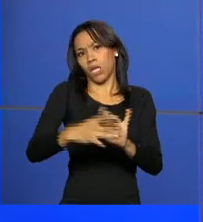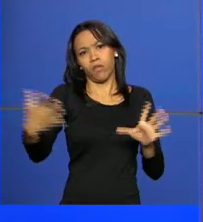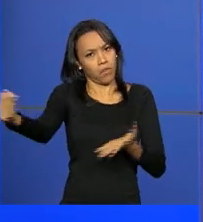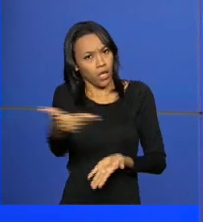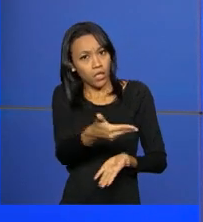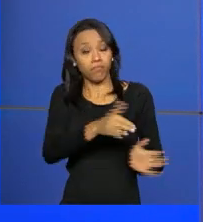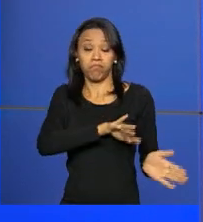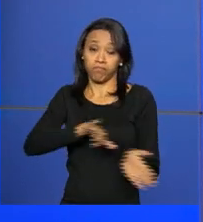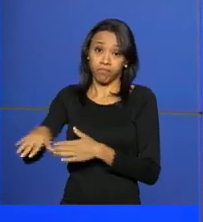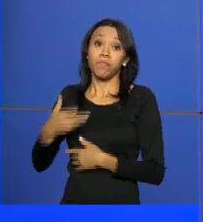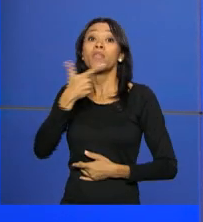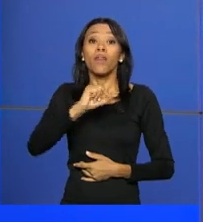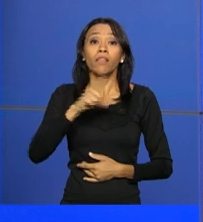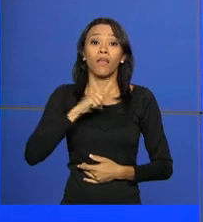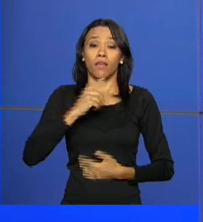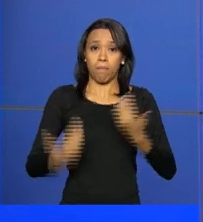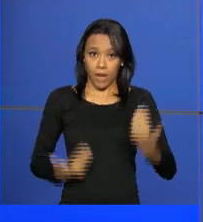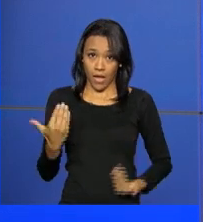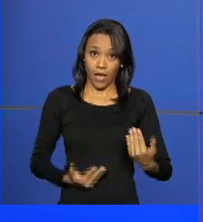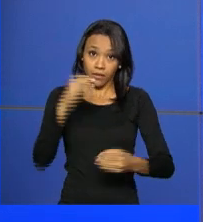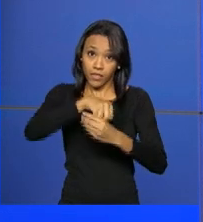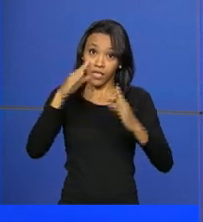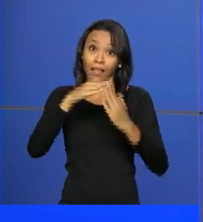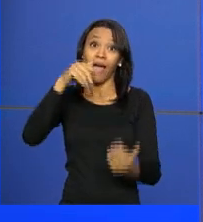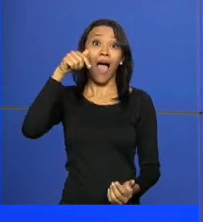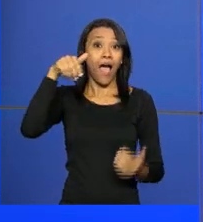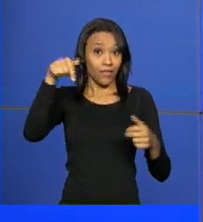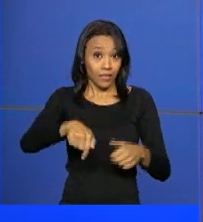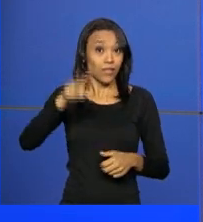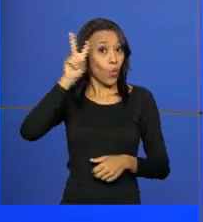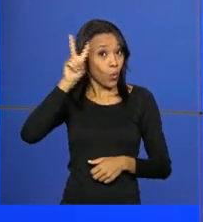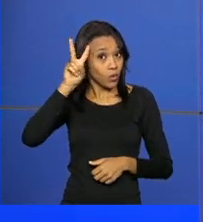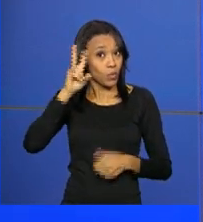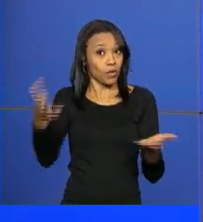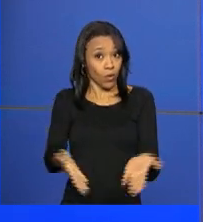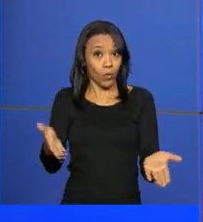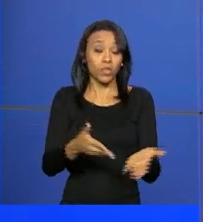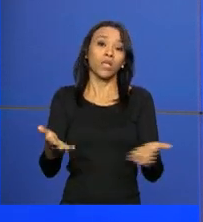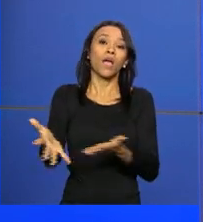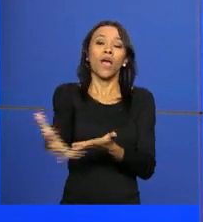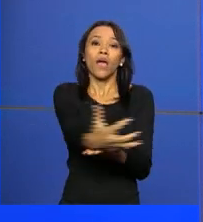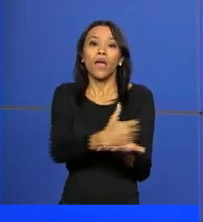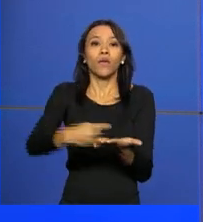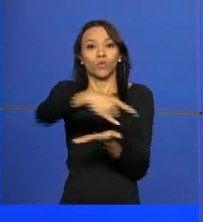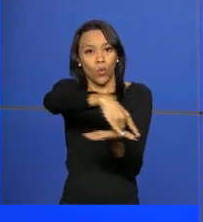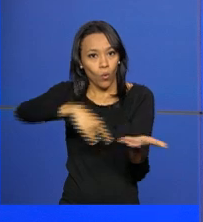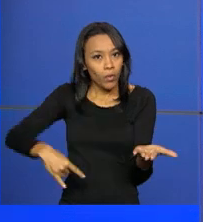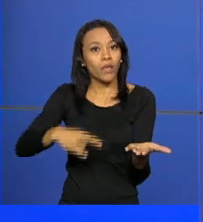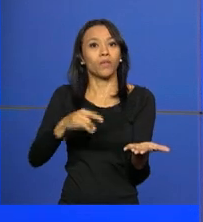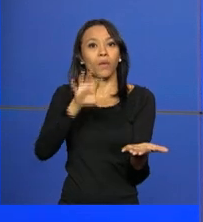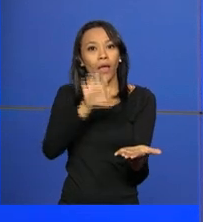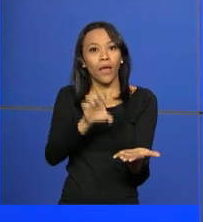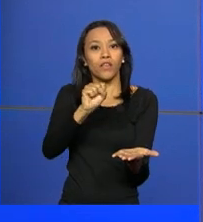Quem tem empregado em casa tem até esta segunda-feira para pagar o documento de arrecadação e-social, referente